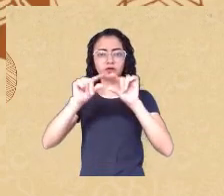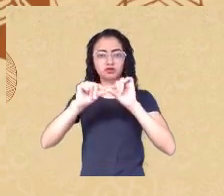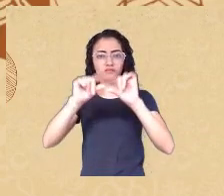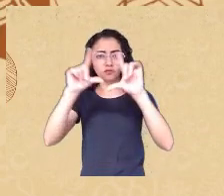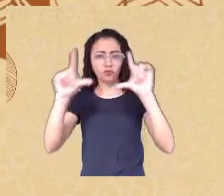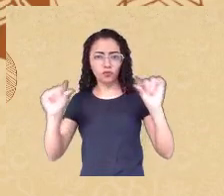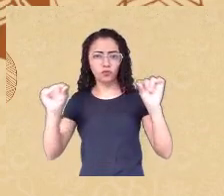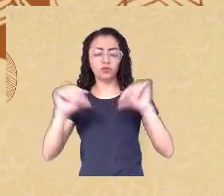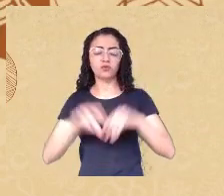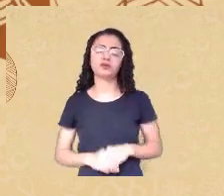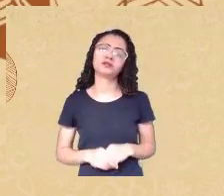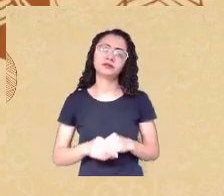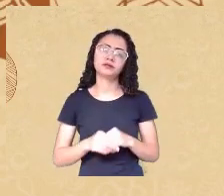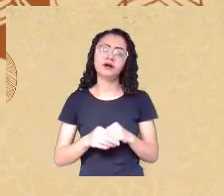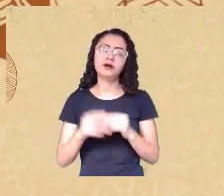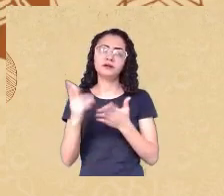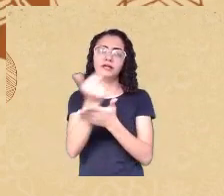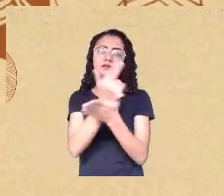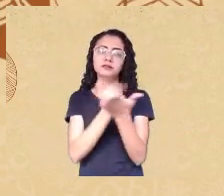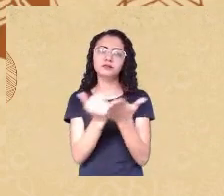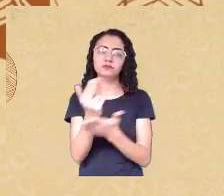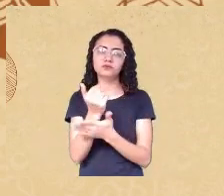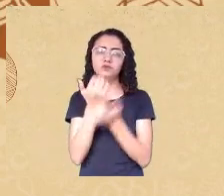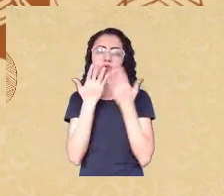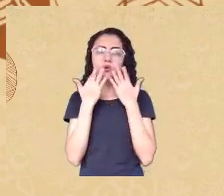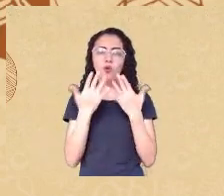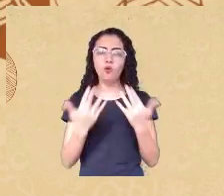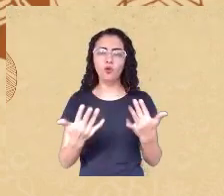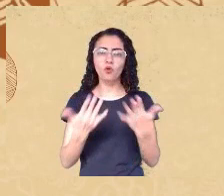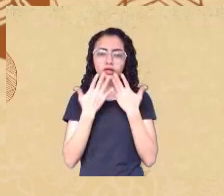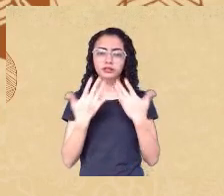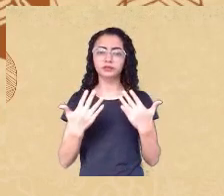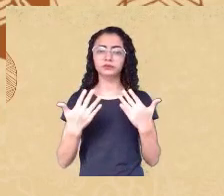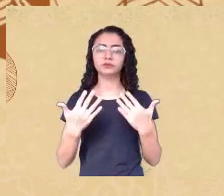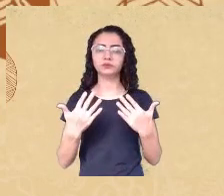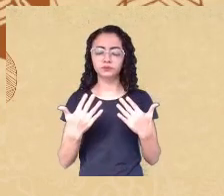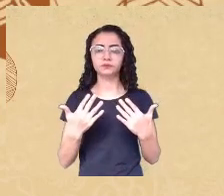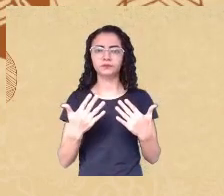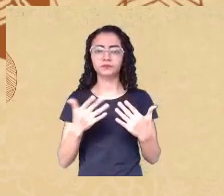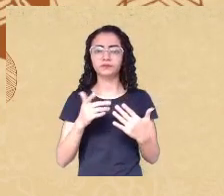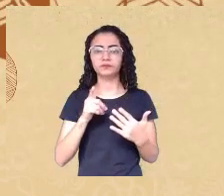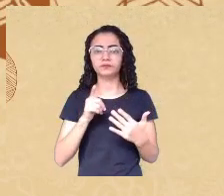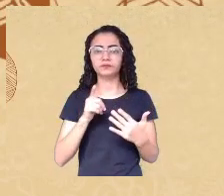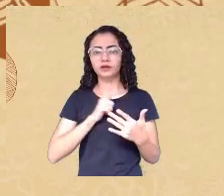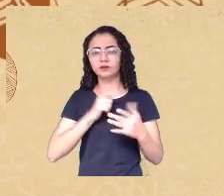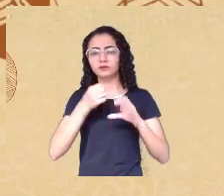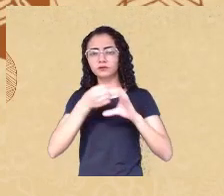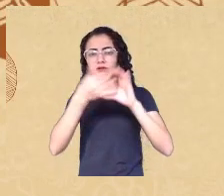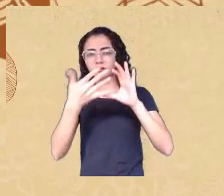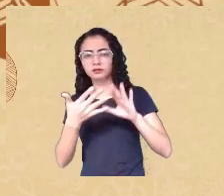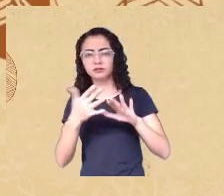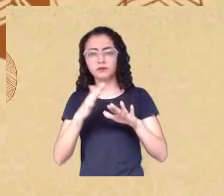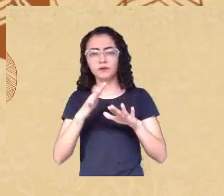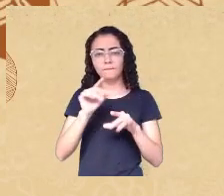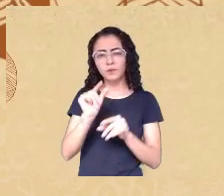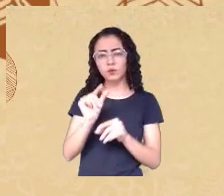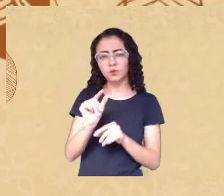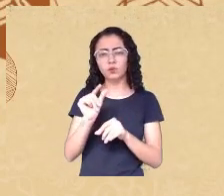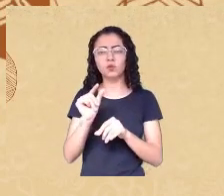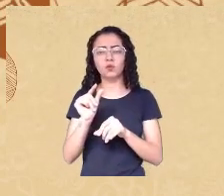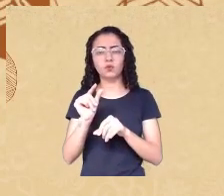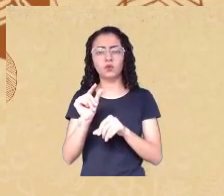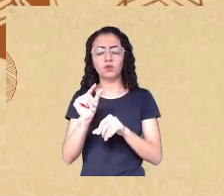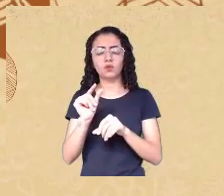coloridos, um detalhe mais em tom de dourado. Atrás